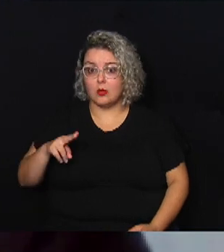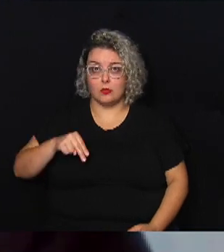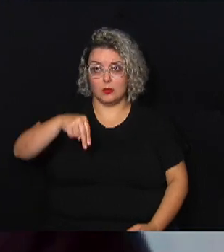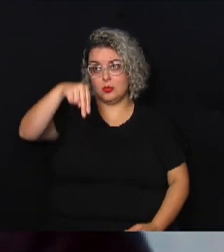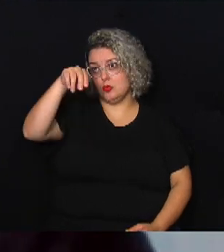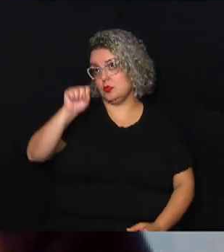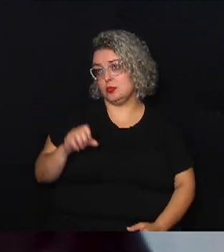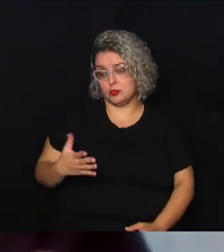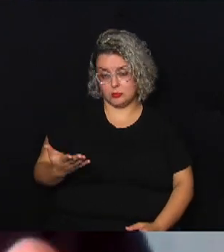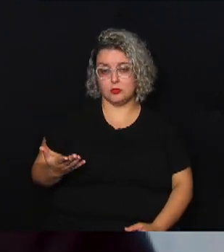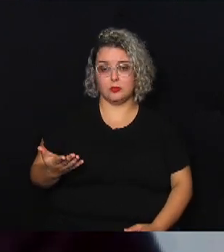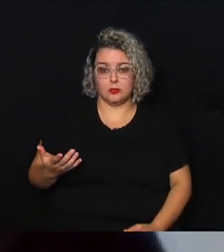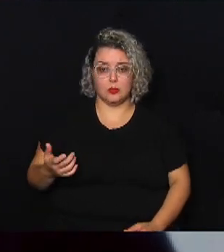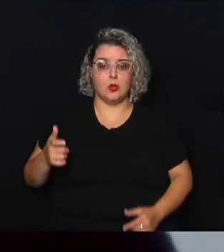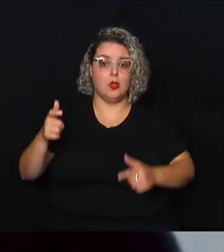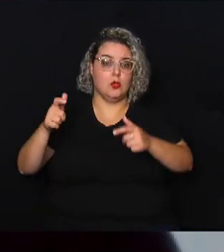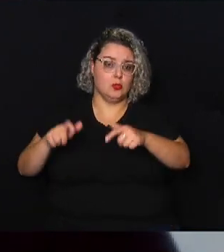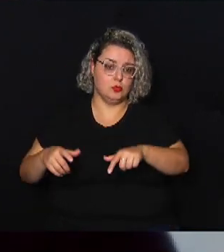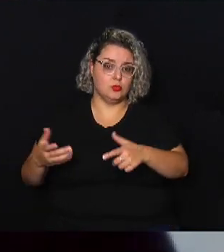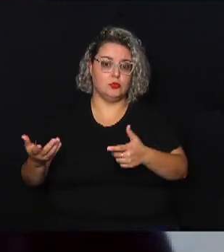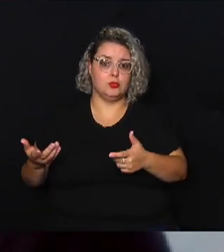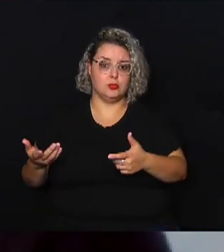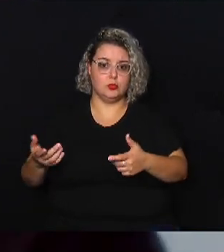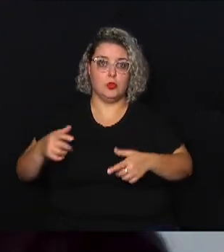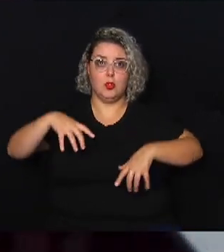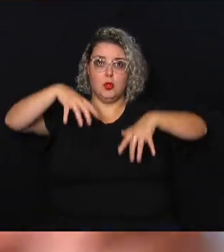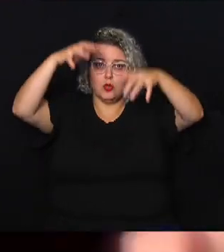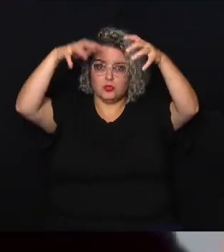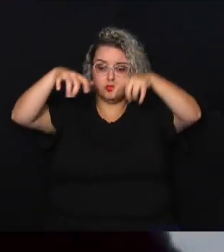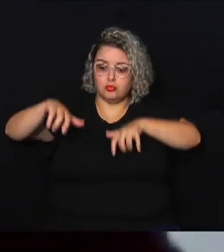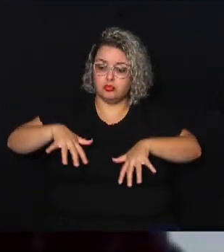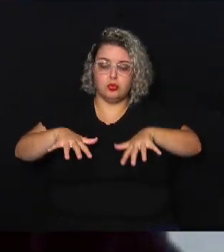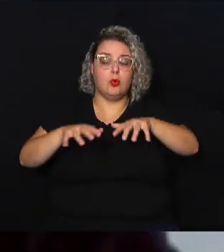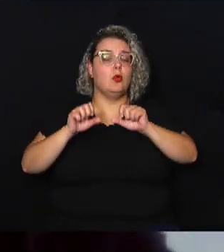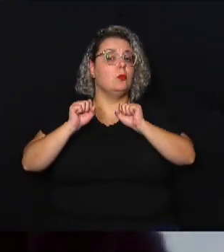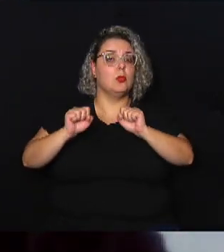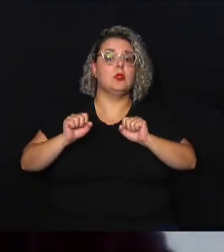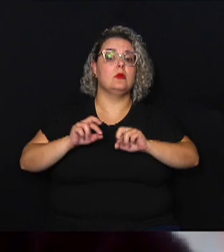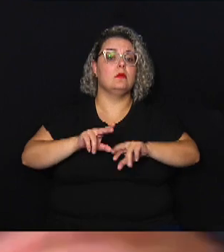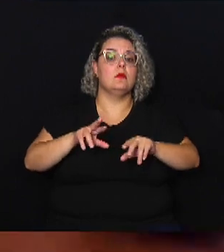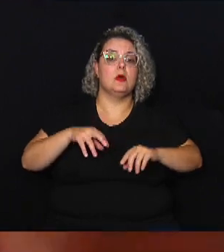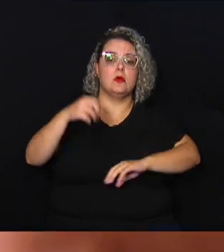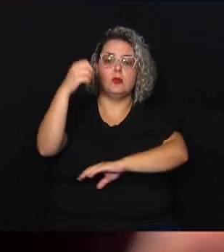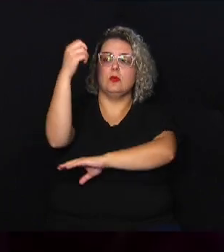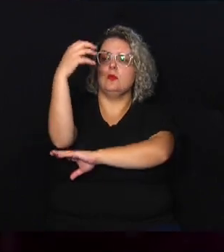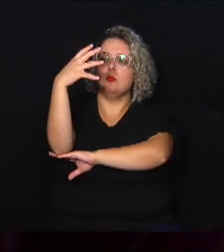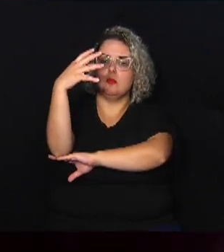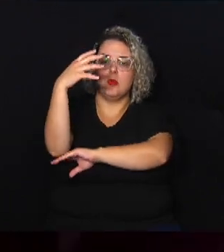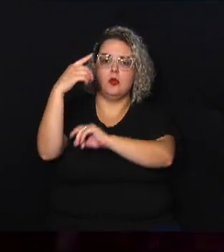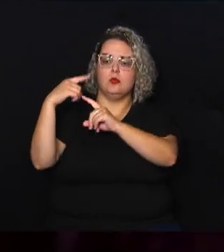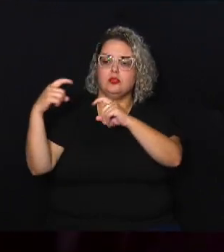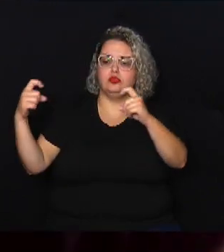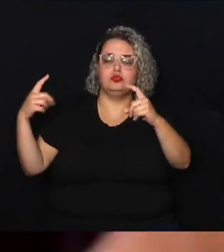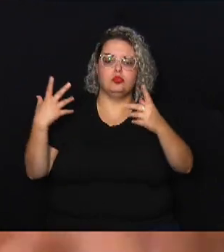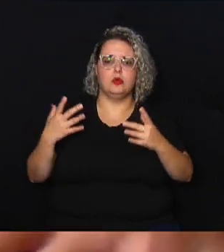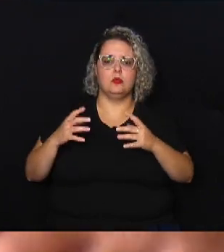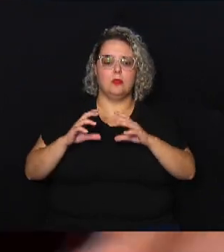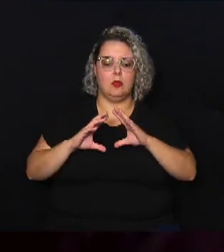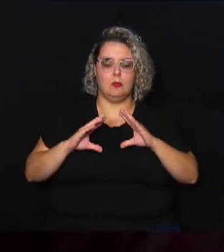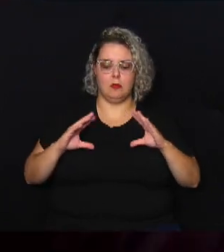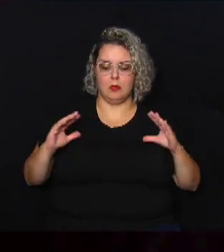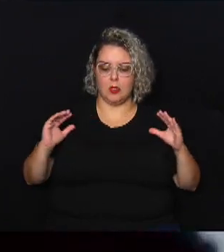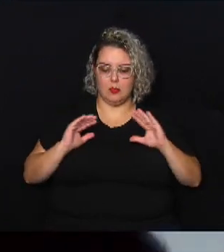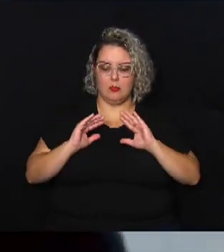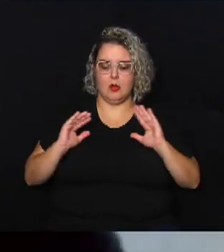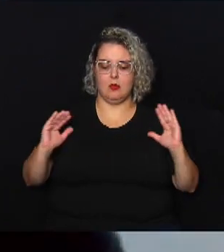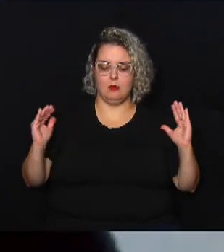zonas sujeitas a lagamento ou você poderia ter vários postes criando um codão de isolamento inclusive para